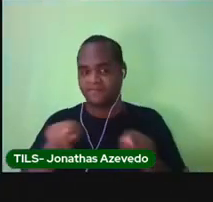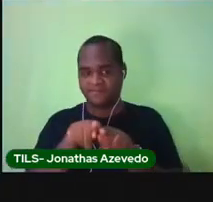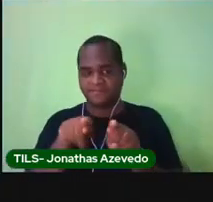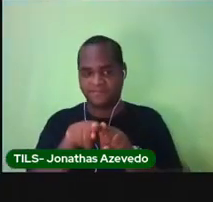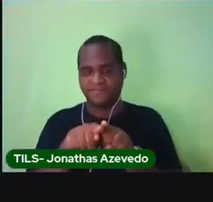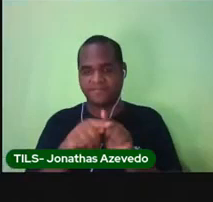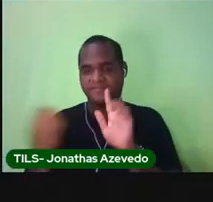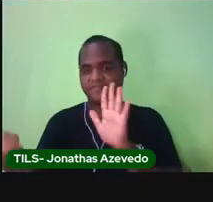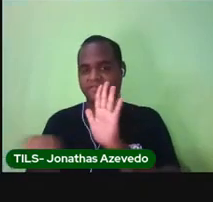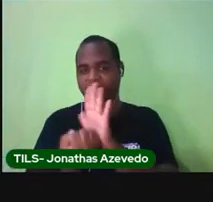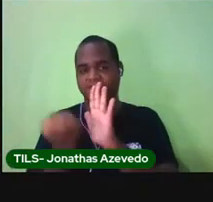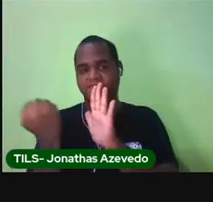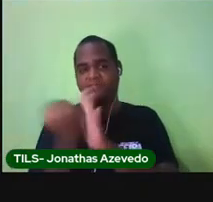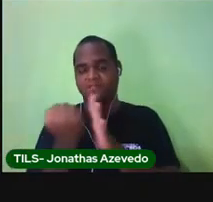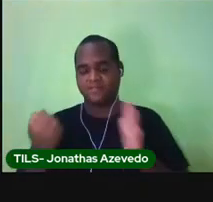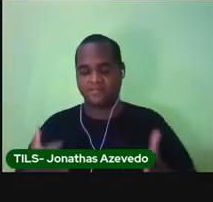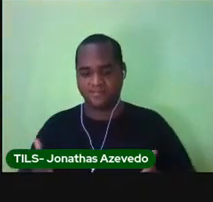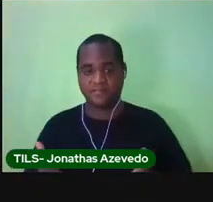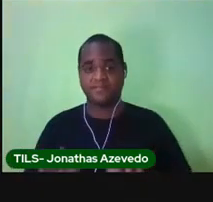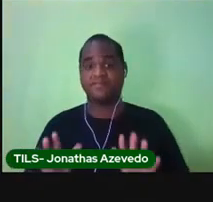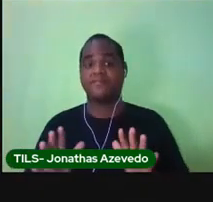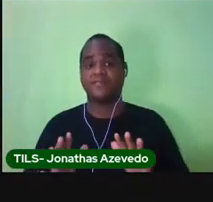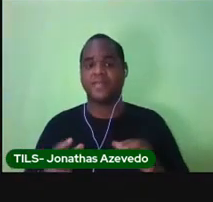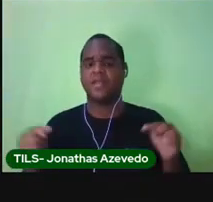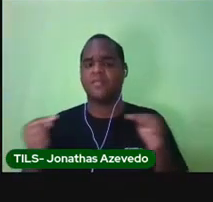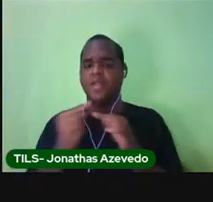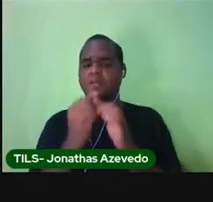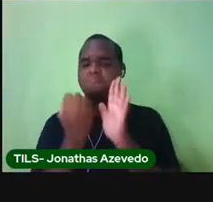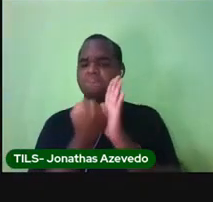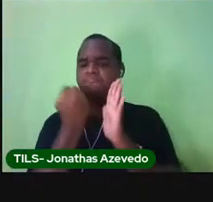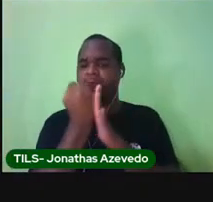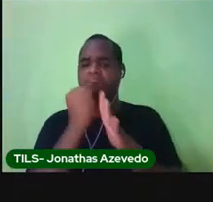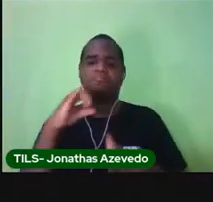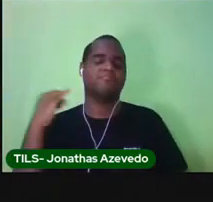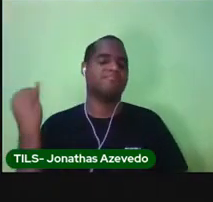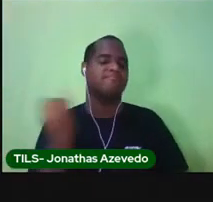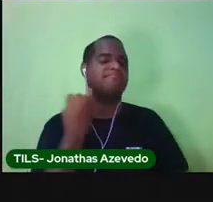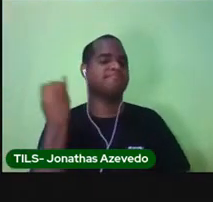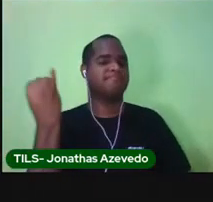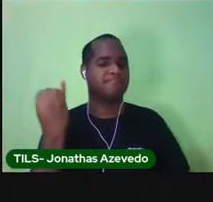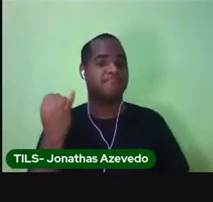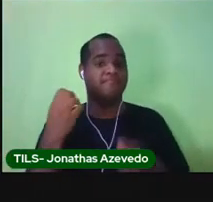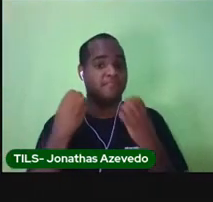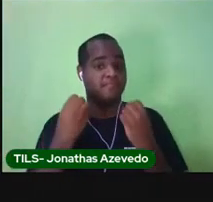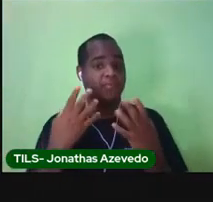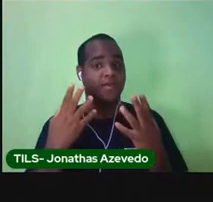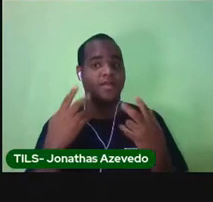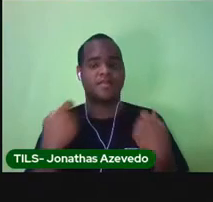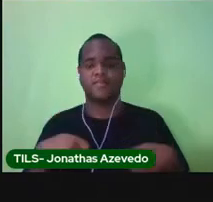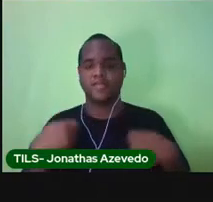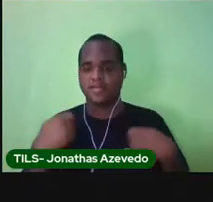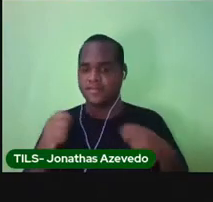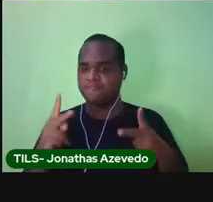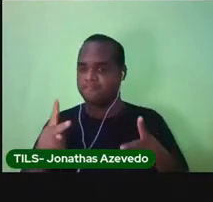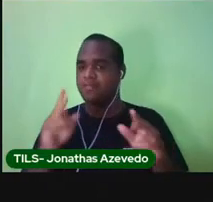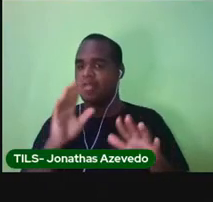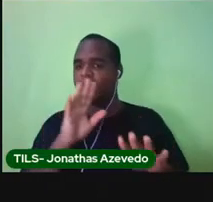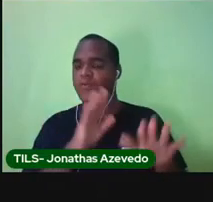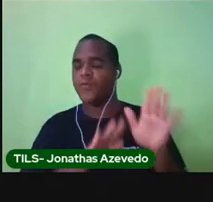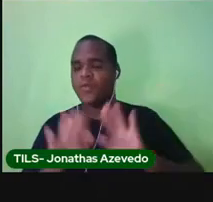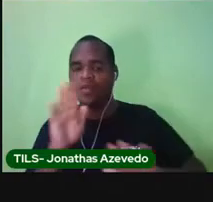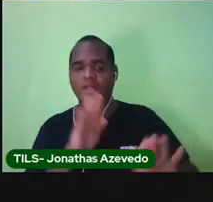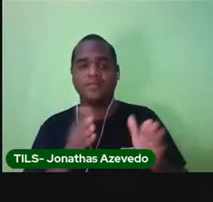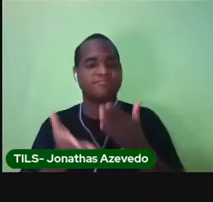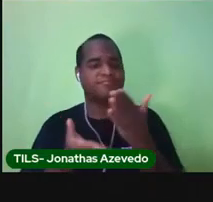vimos que a certidão de nascimento é um documento muito importante e precisa ser guardado com muito cuidado porque